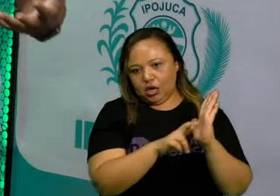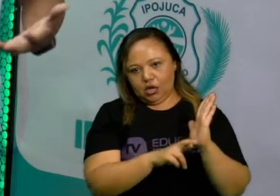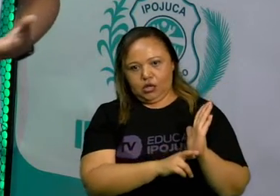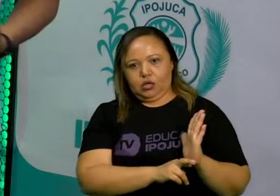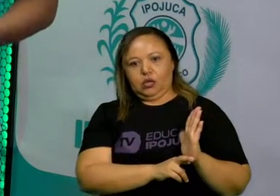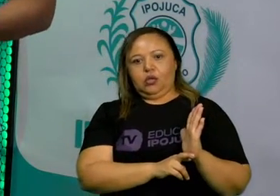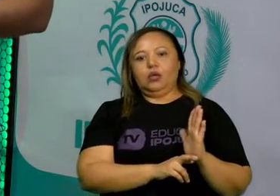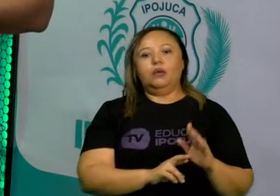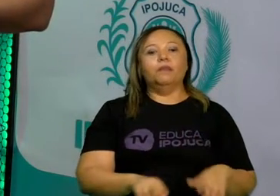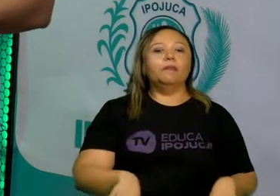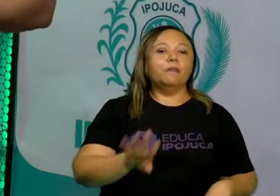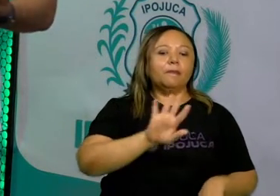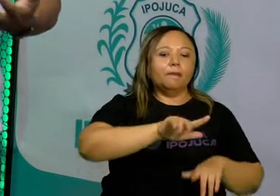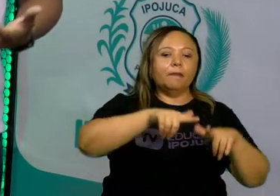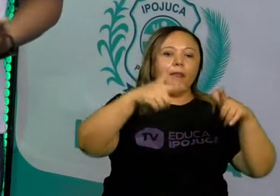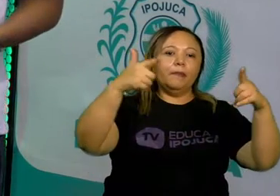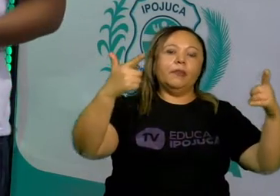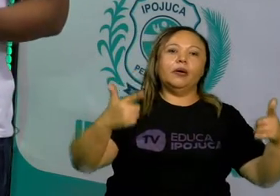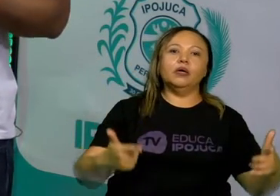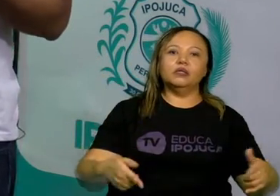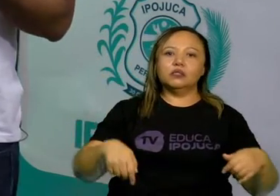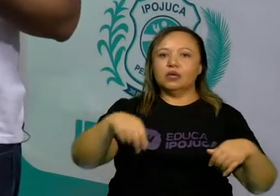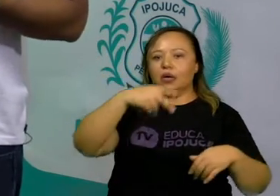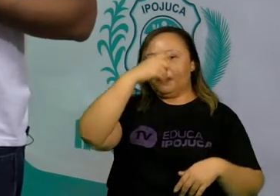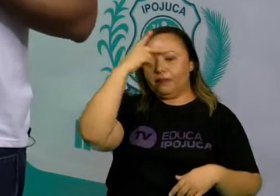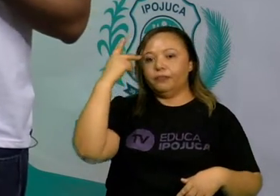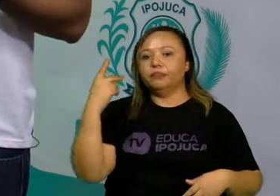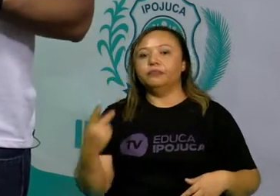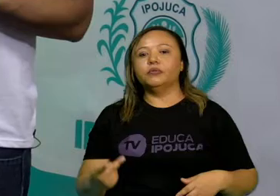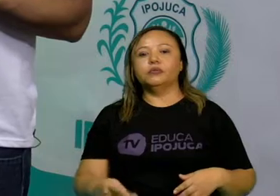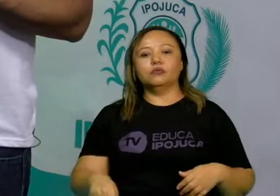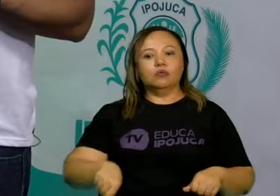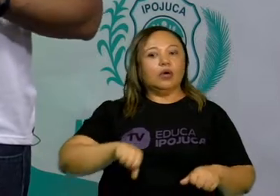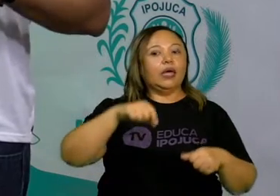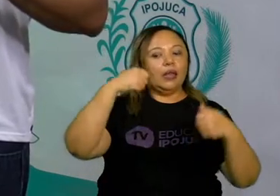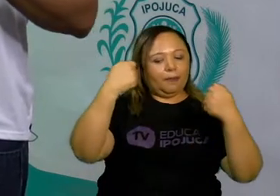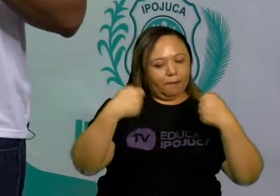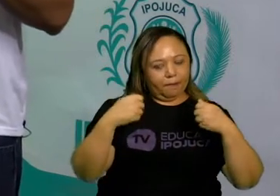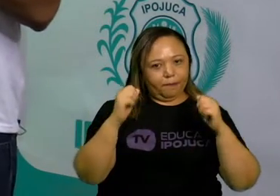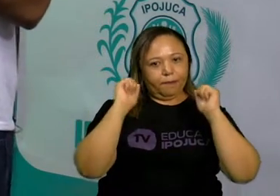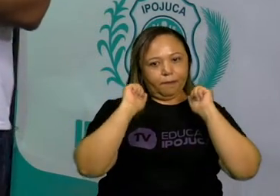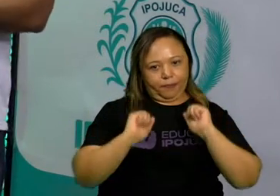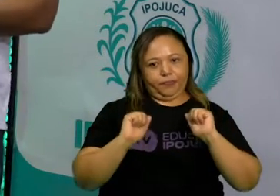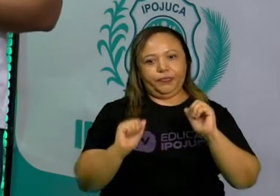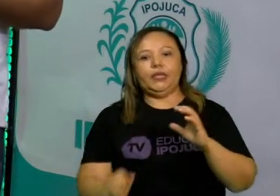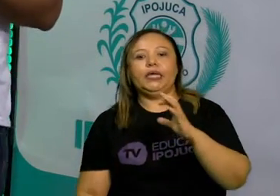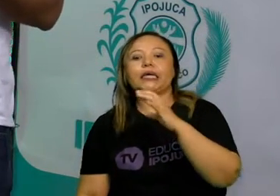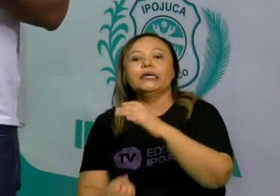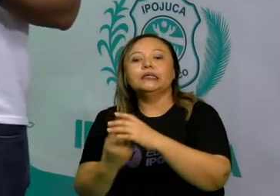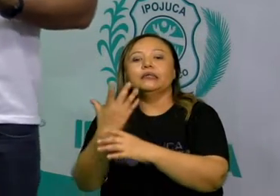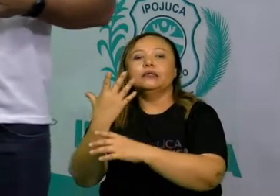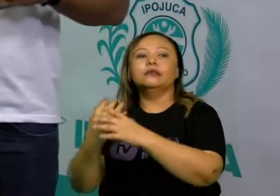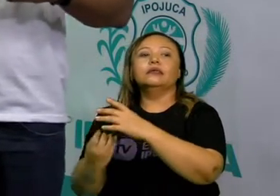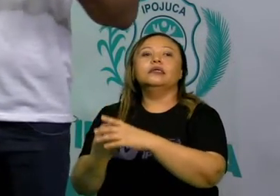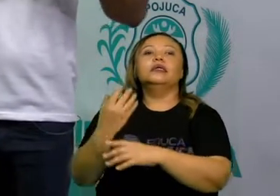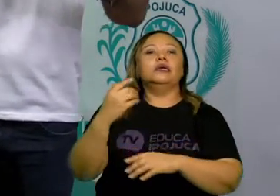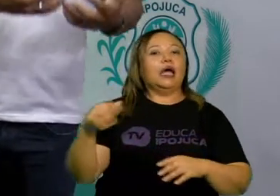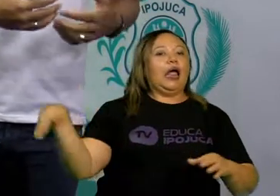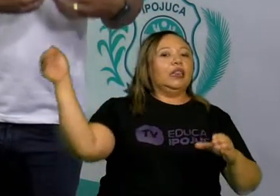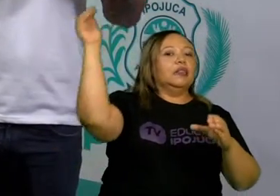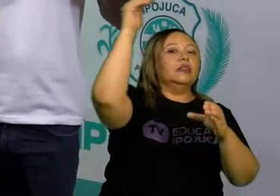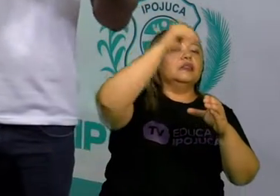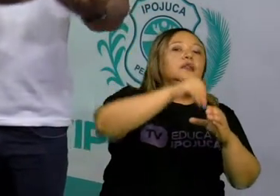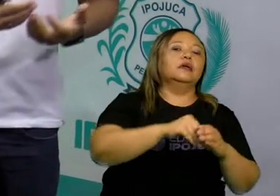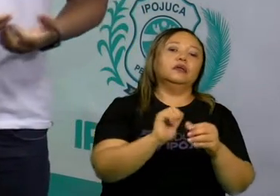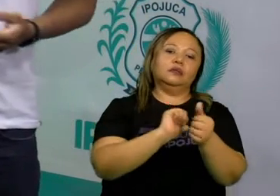intencionalidade e a sua curiosidade resultam num processo criativo que vai, assim, buscar modificar